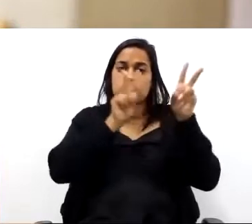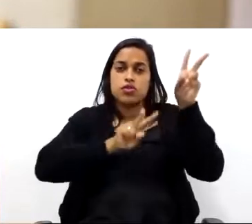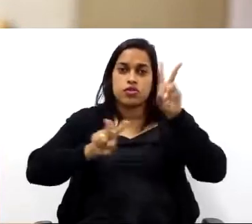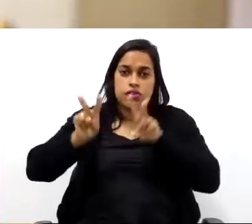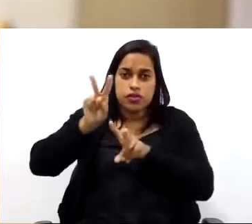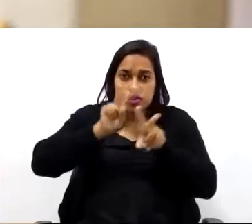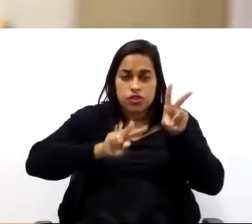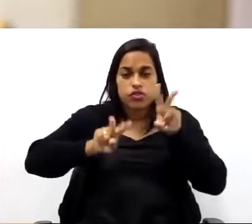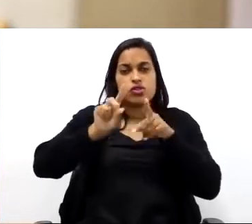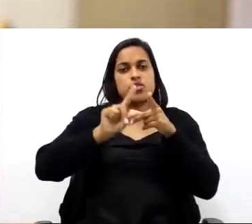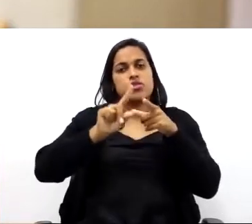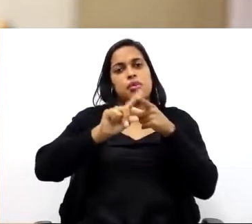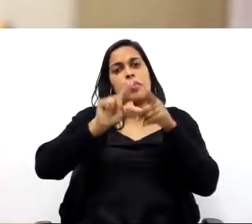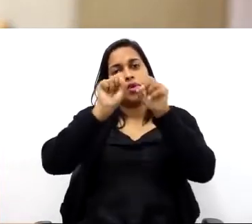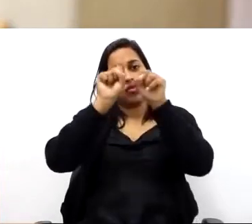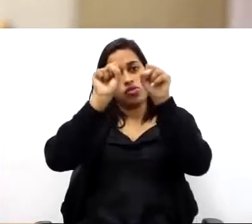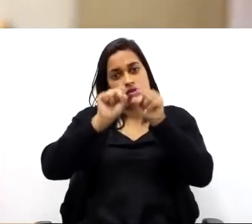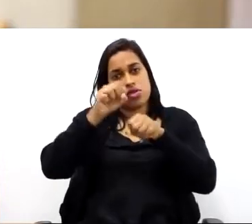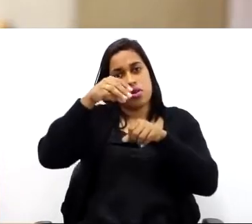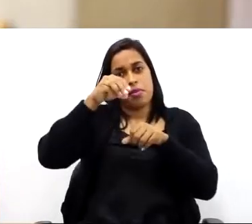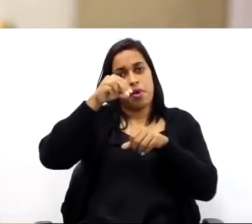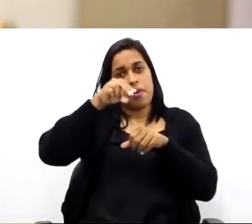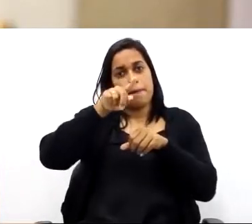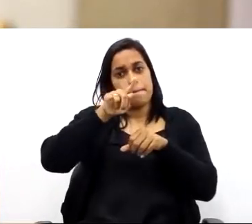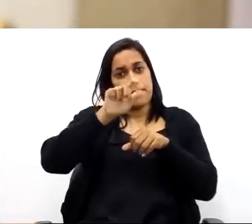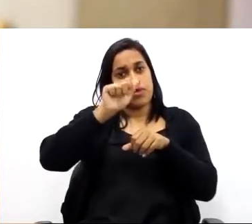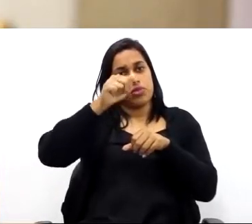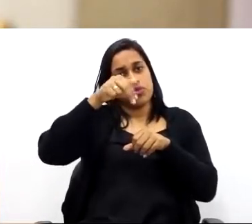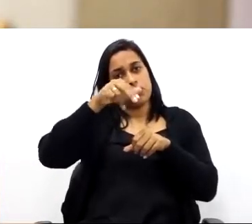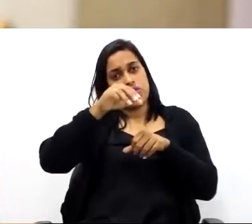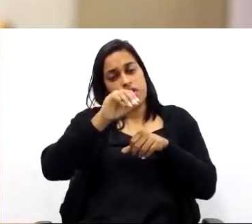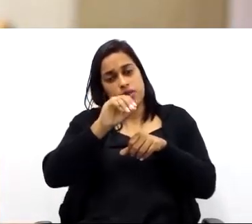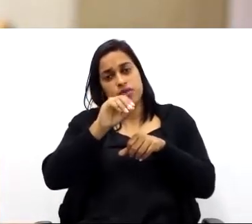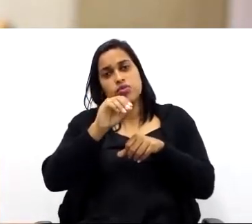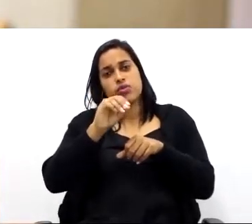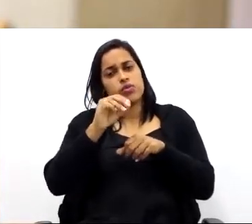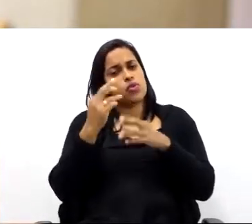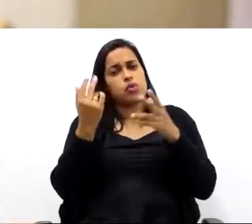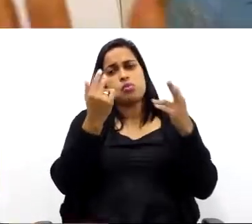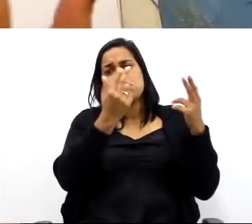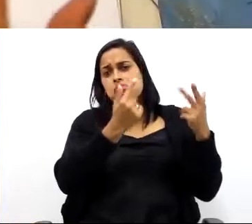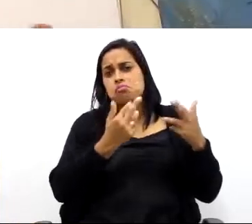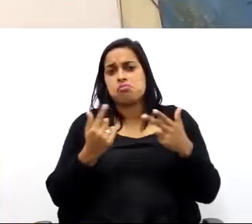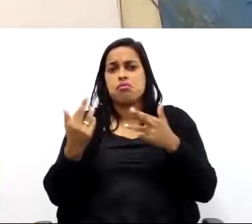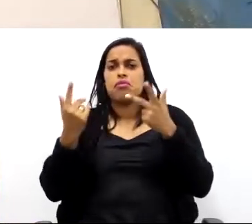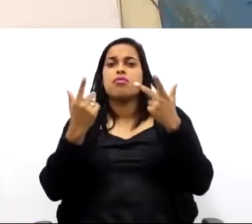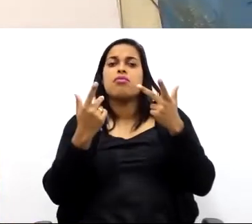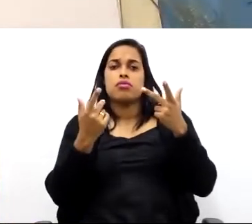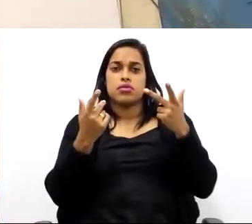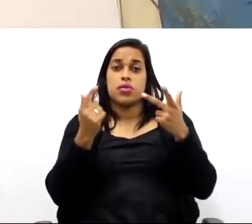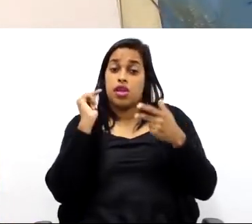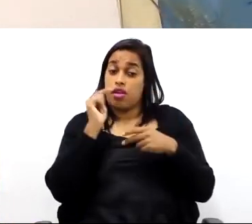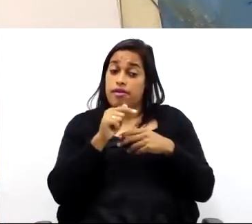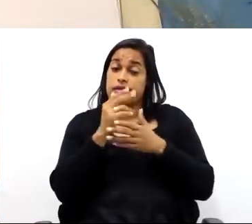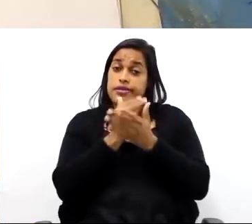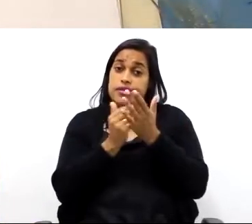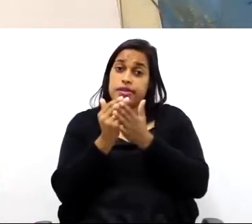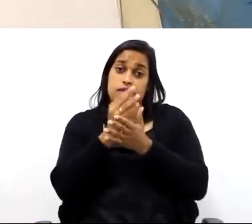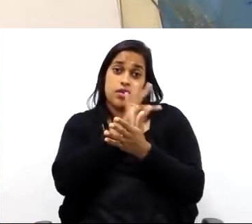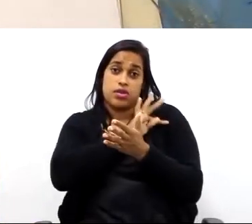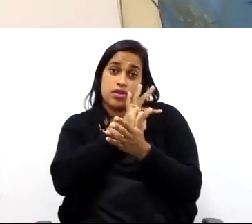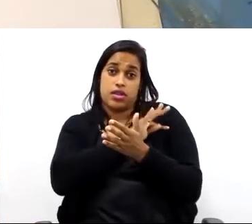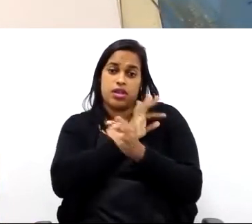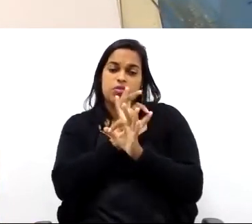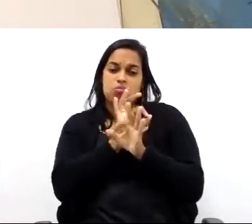ortográficas, vistas mongeanas, sistema ortográfico, tudo isso quer dizer a mesma coisa. Então, esse é o desenho técnico